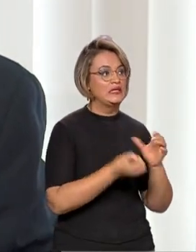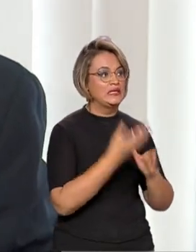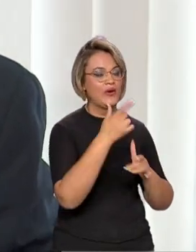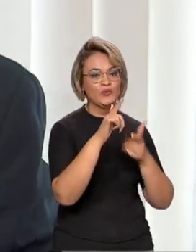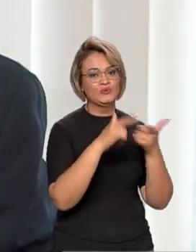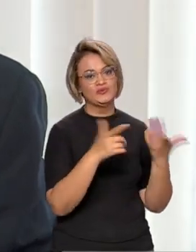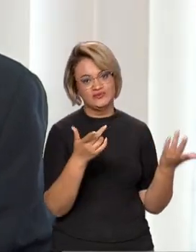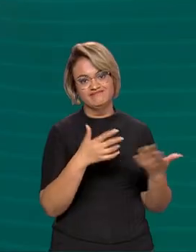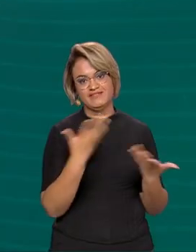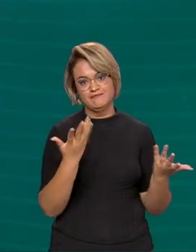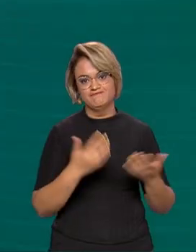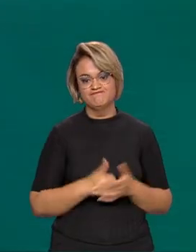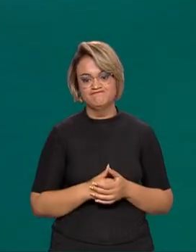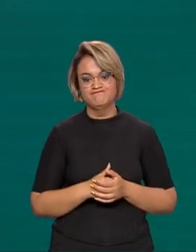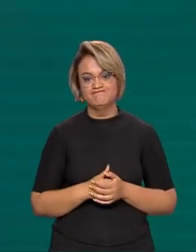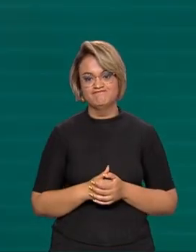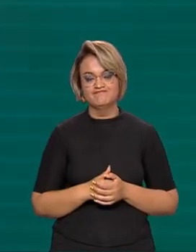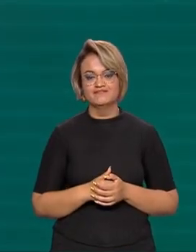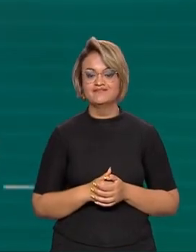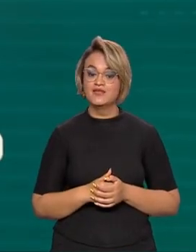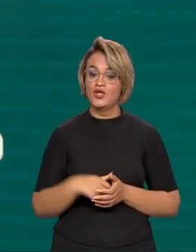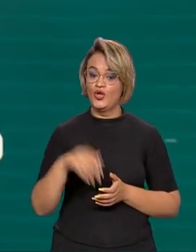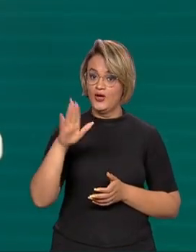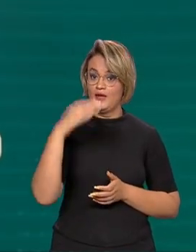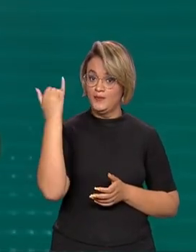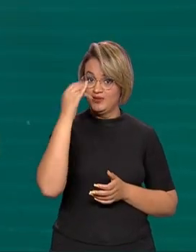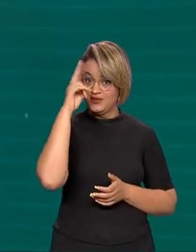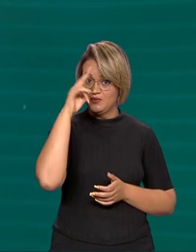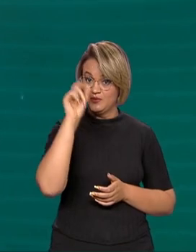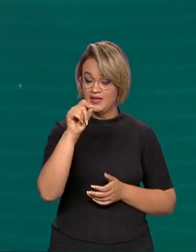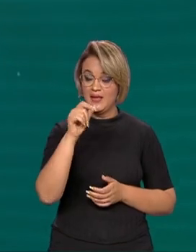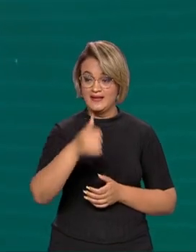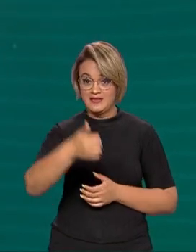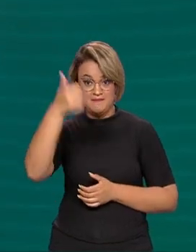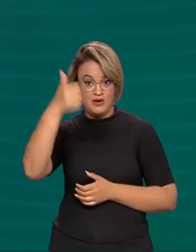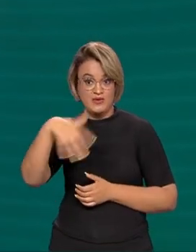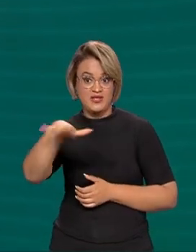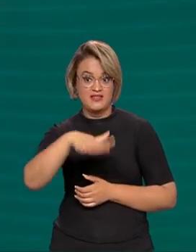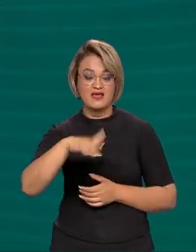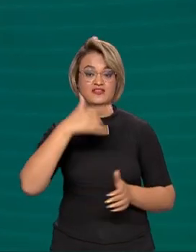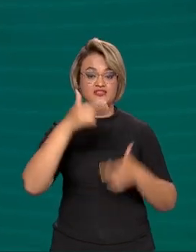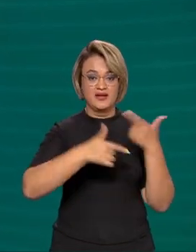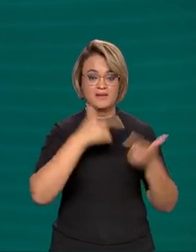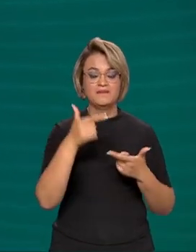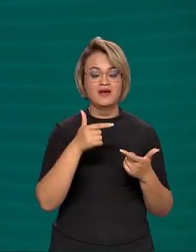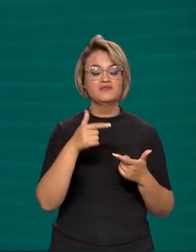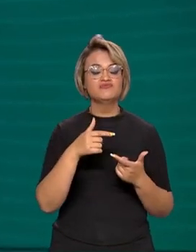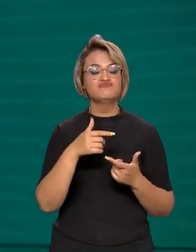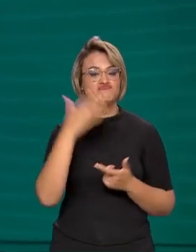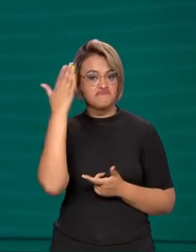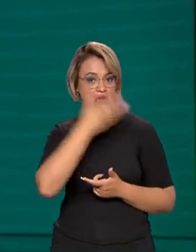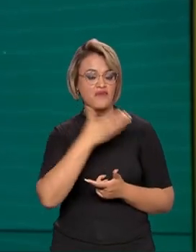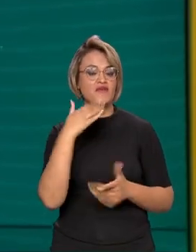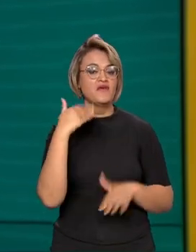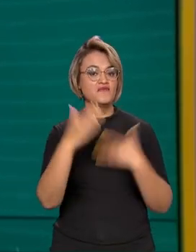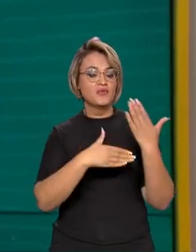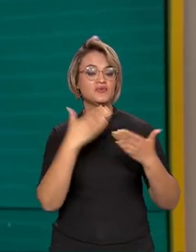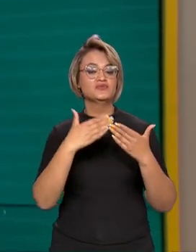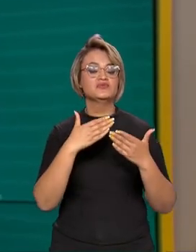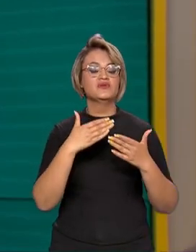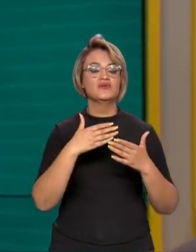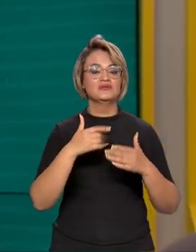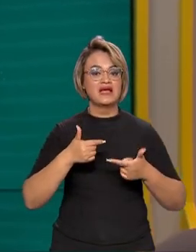deixa de ser gerado. Olha, é importante lembrar que a melhoria do mercado de trabalho é um dos reflexos da evolução da atividade